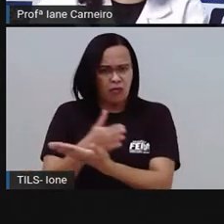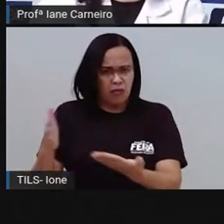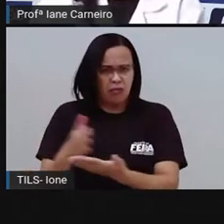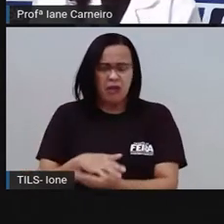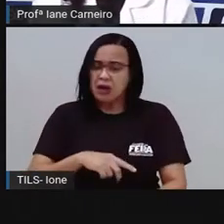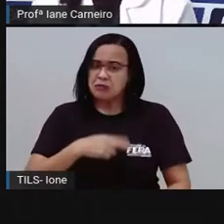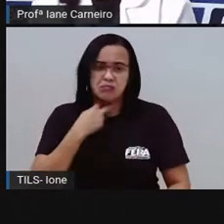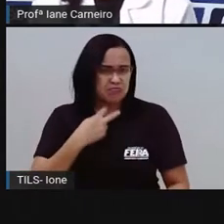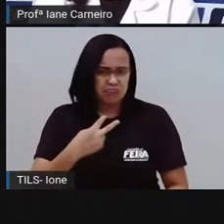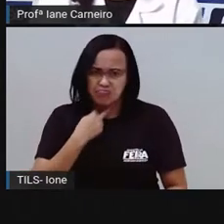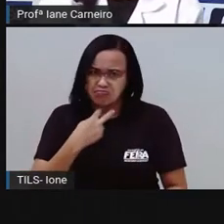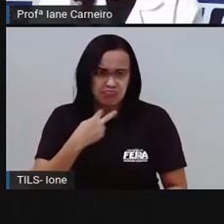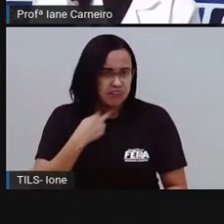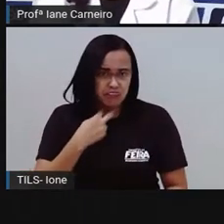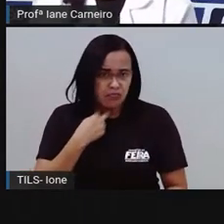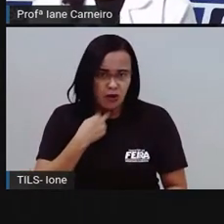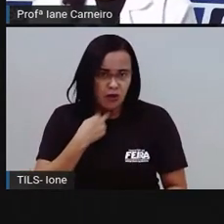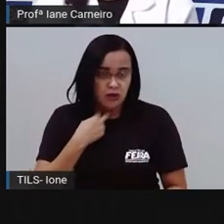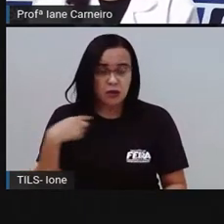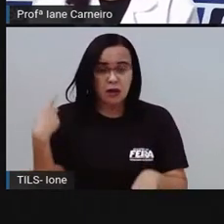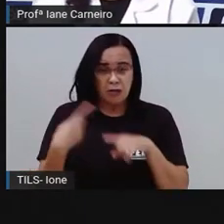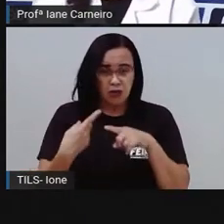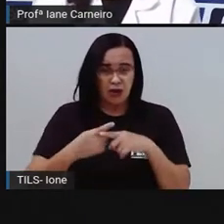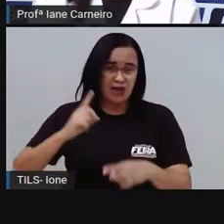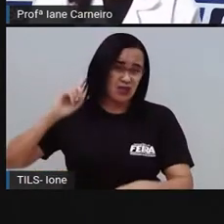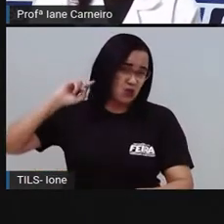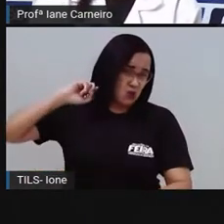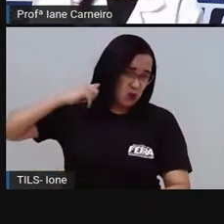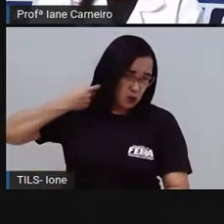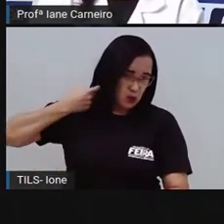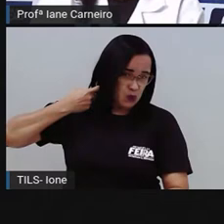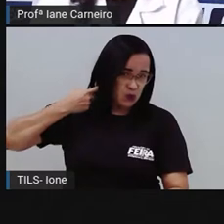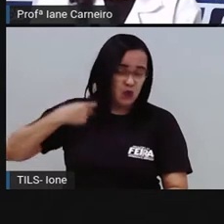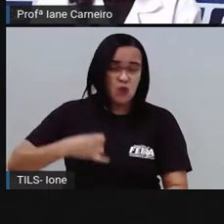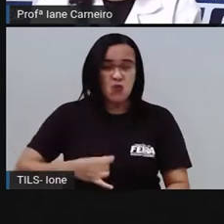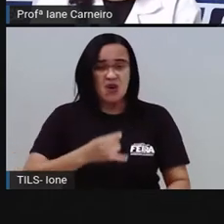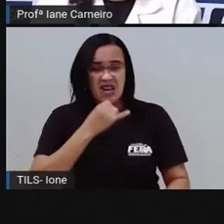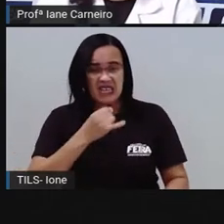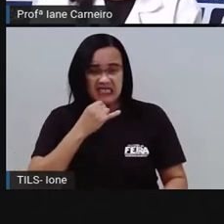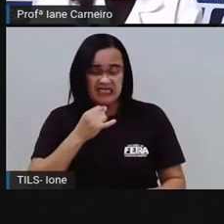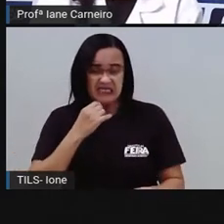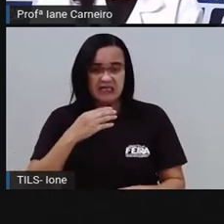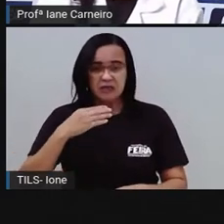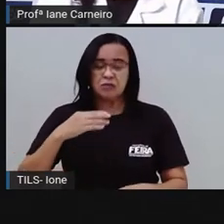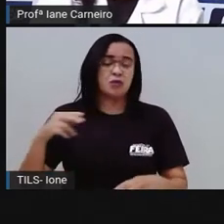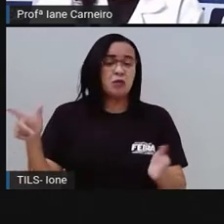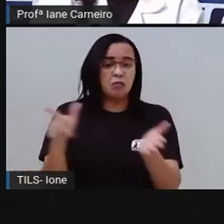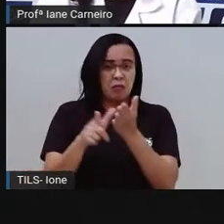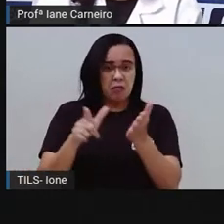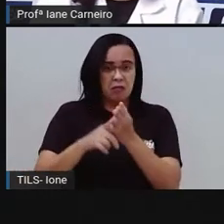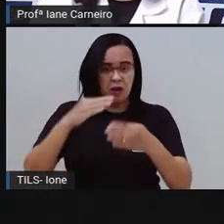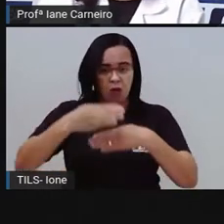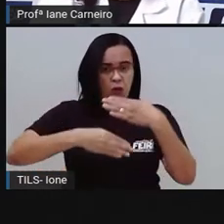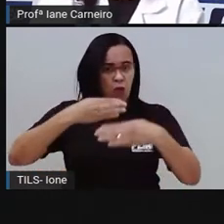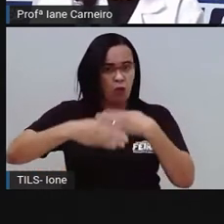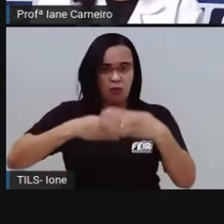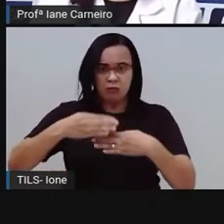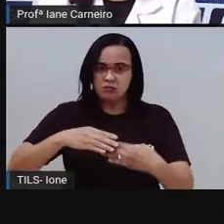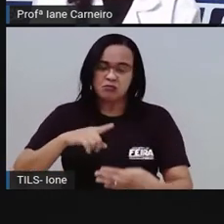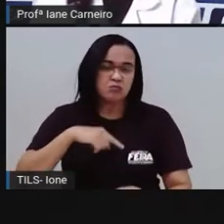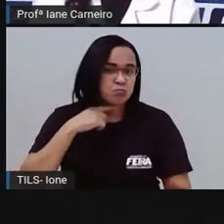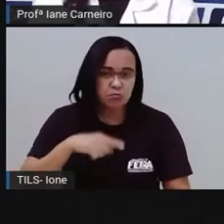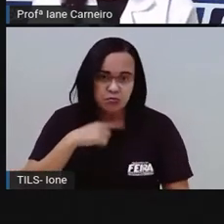fralda do bebê, o papel higiênico que a gente usou, né? Essas coisas a gente não consegue reutilizar,